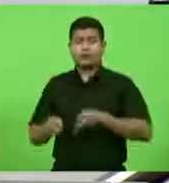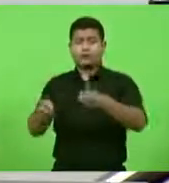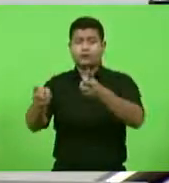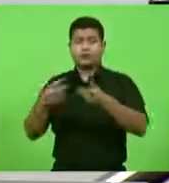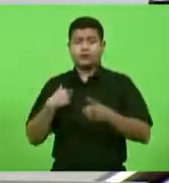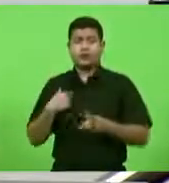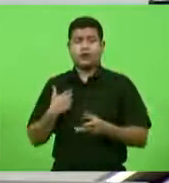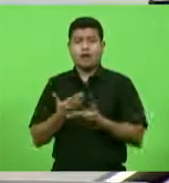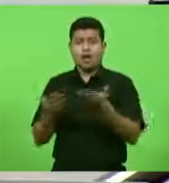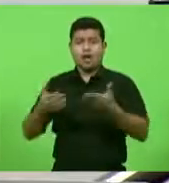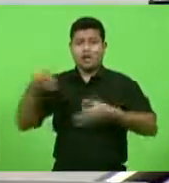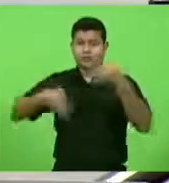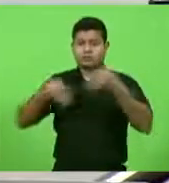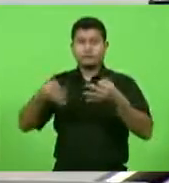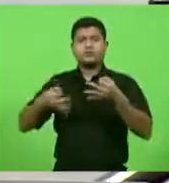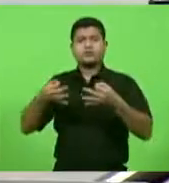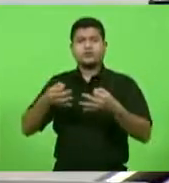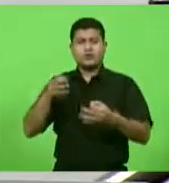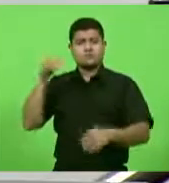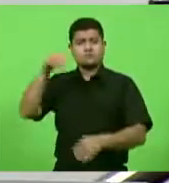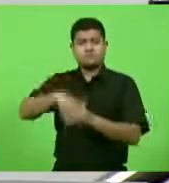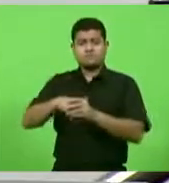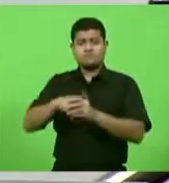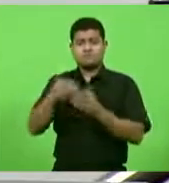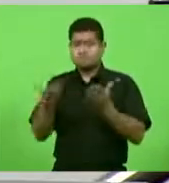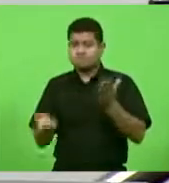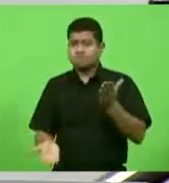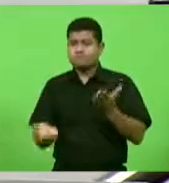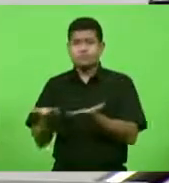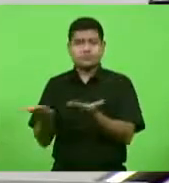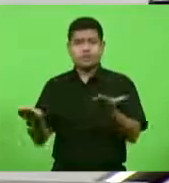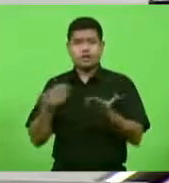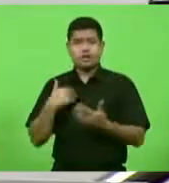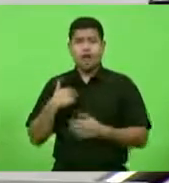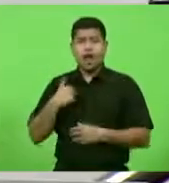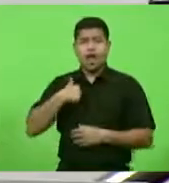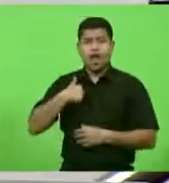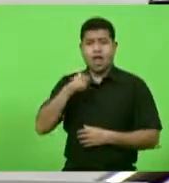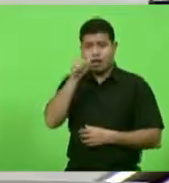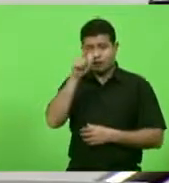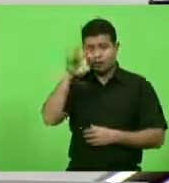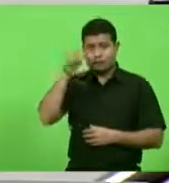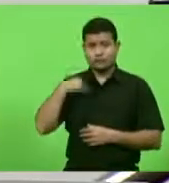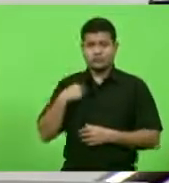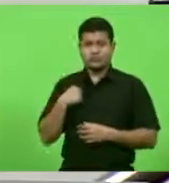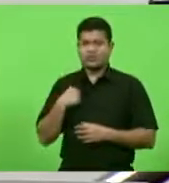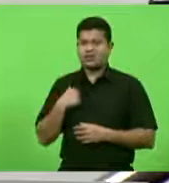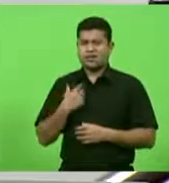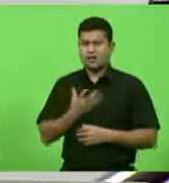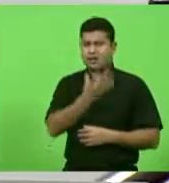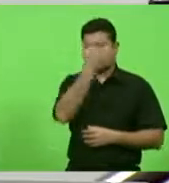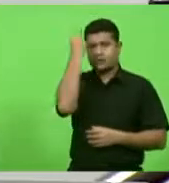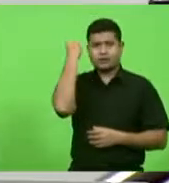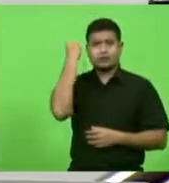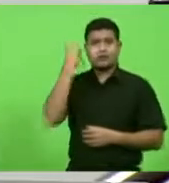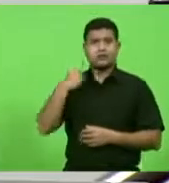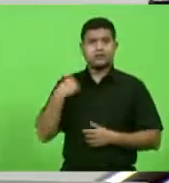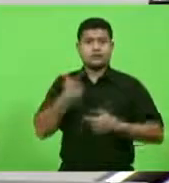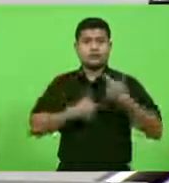nesse sentido e o deputado Laércio não tinha como fechar os olhos a todo o trabalho feito pela Lesc